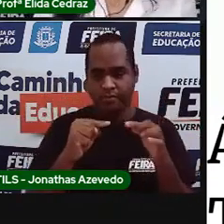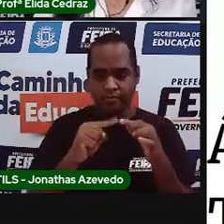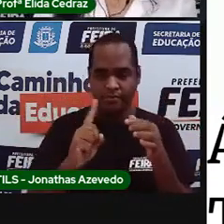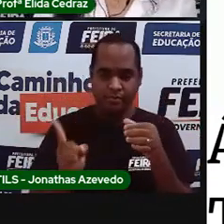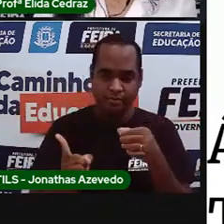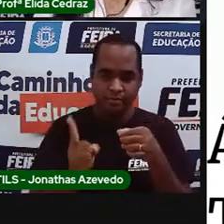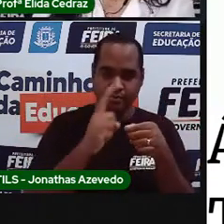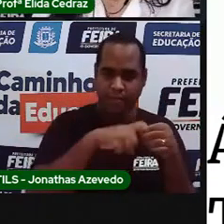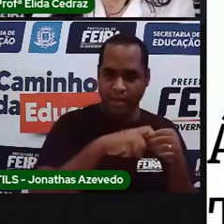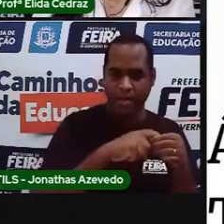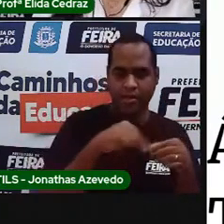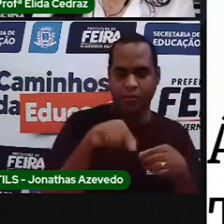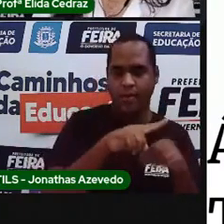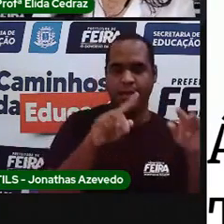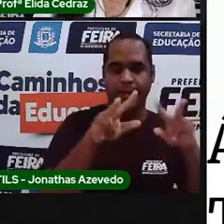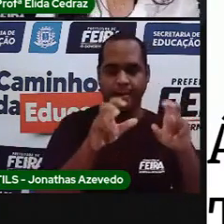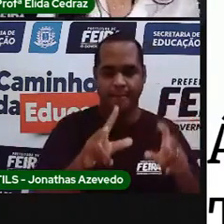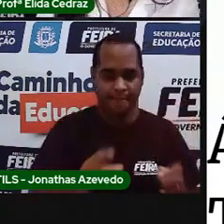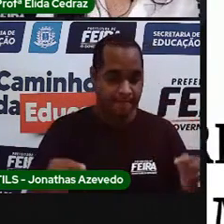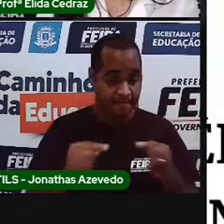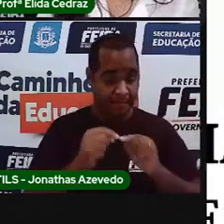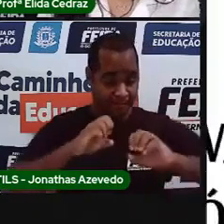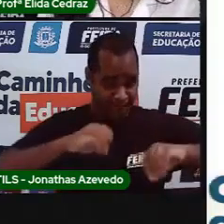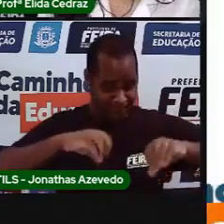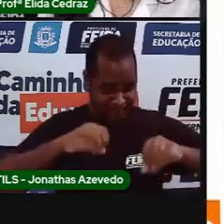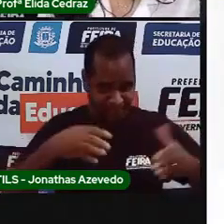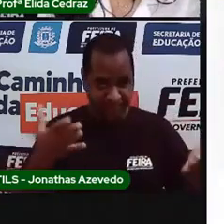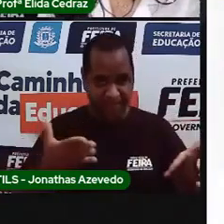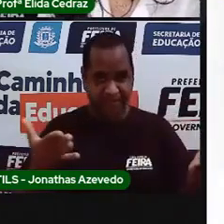ao assunto que nós vimos na última aula.